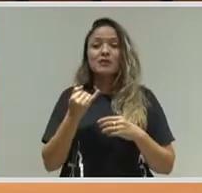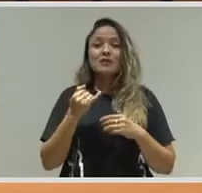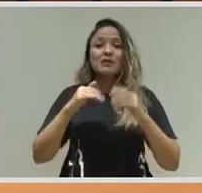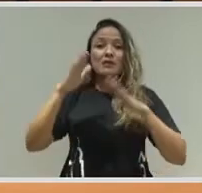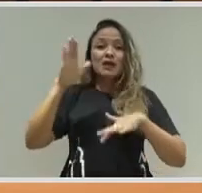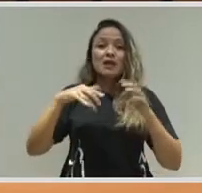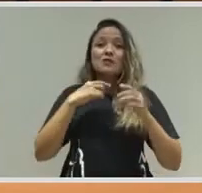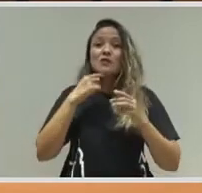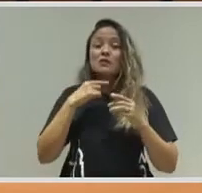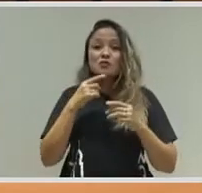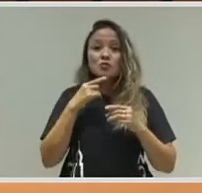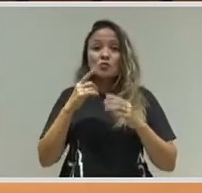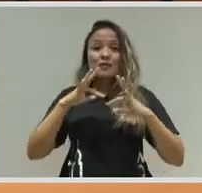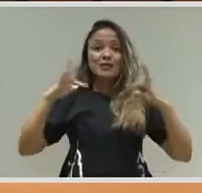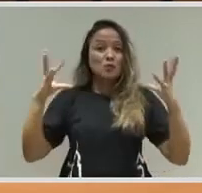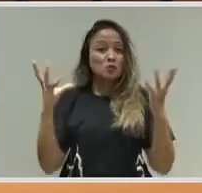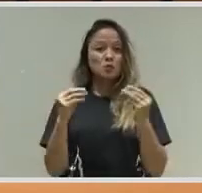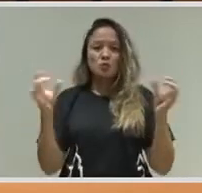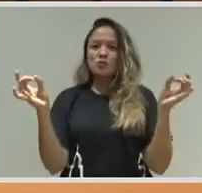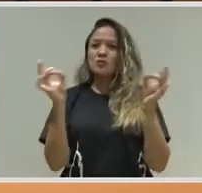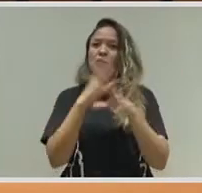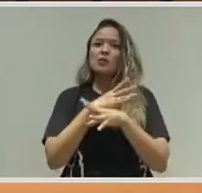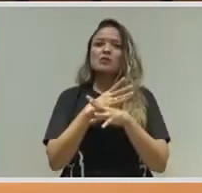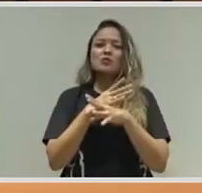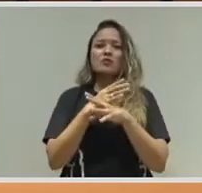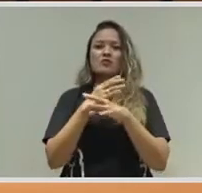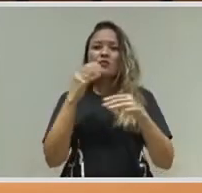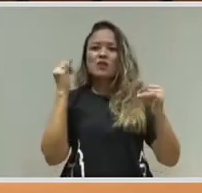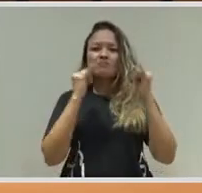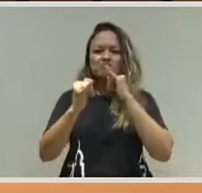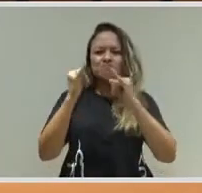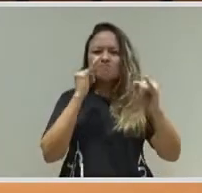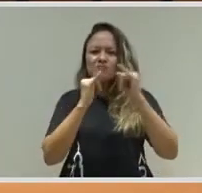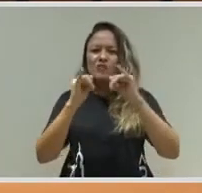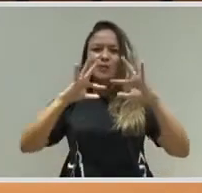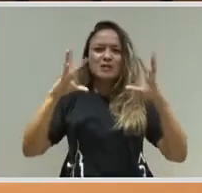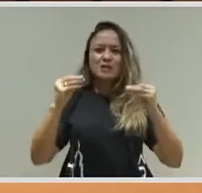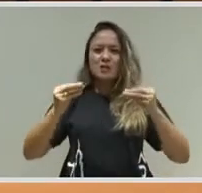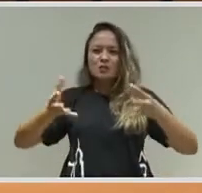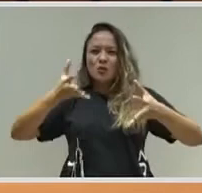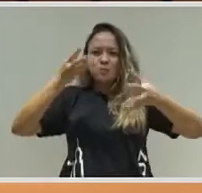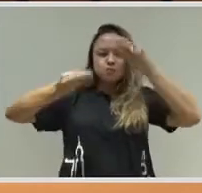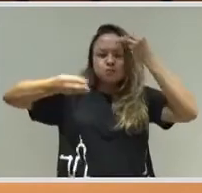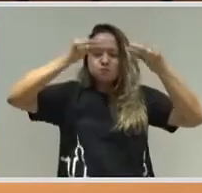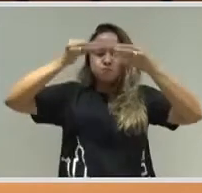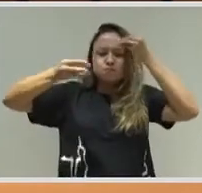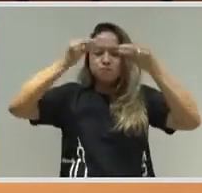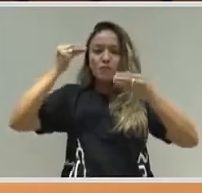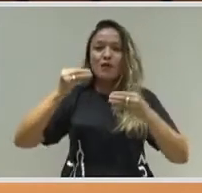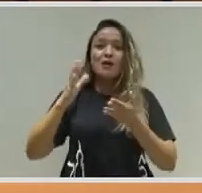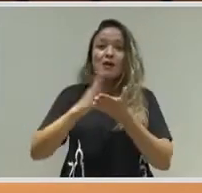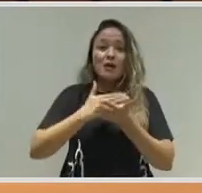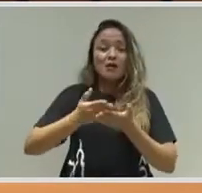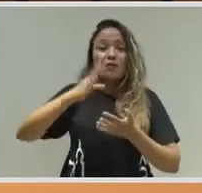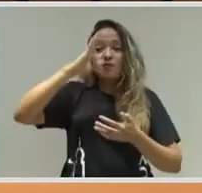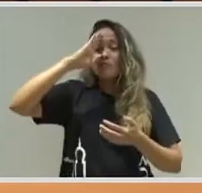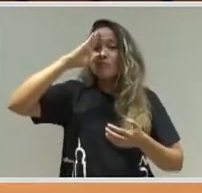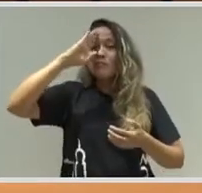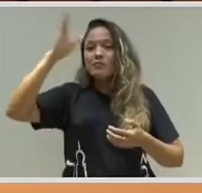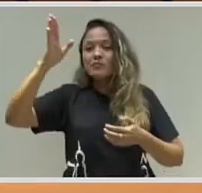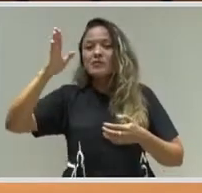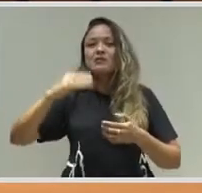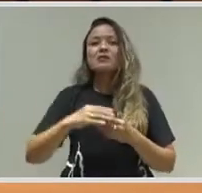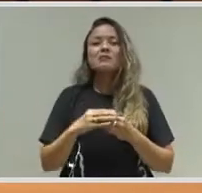tantas demandas de informação, mas nós temos dado prioridade, porque tem que ser assim, até para que se